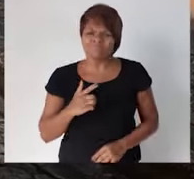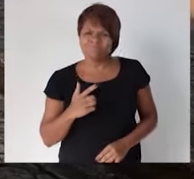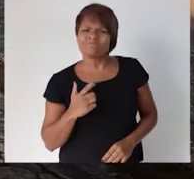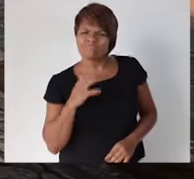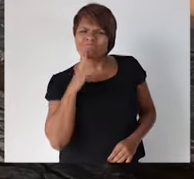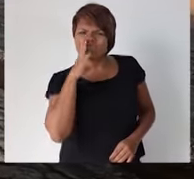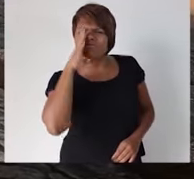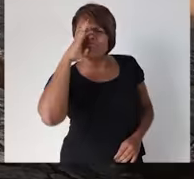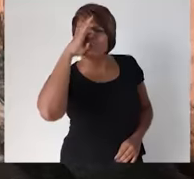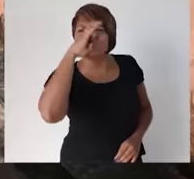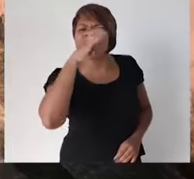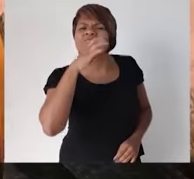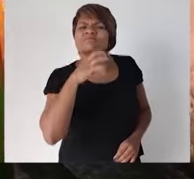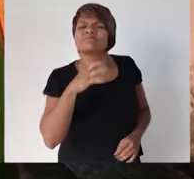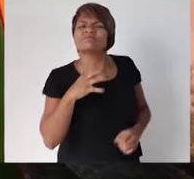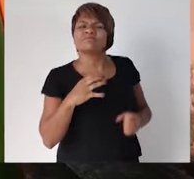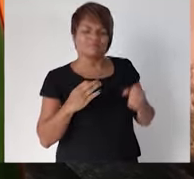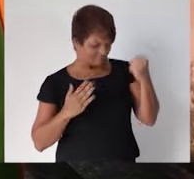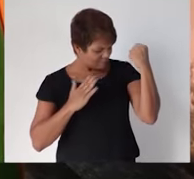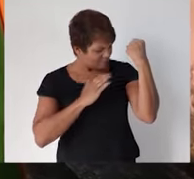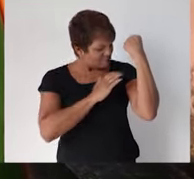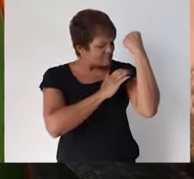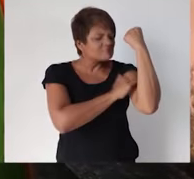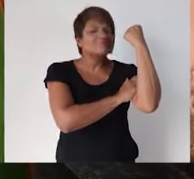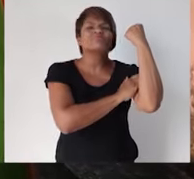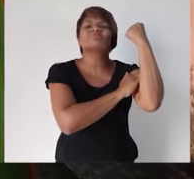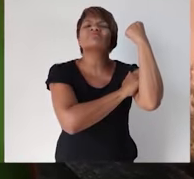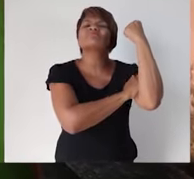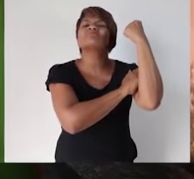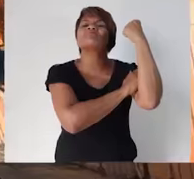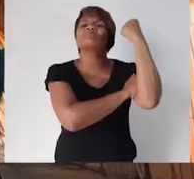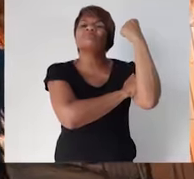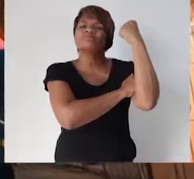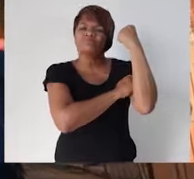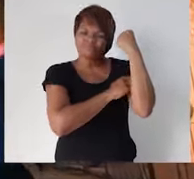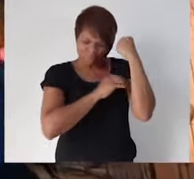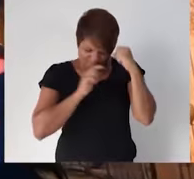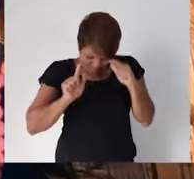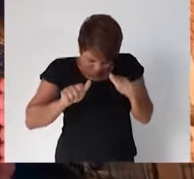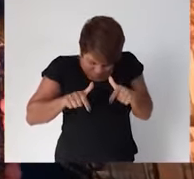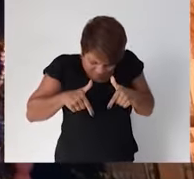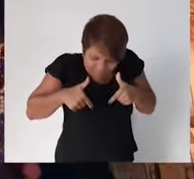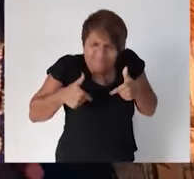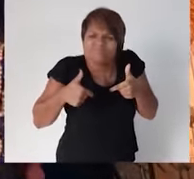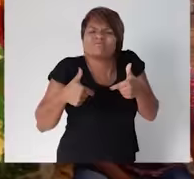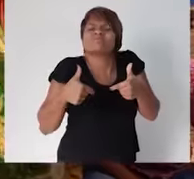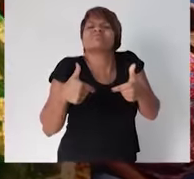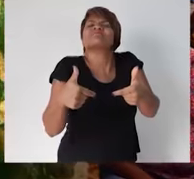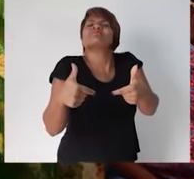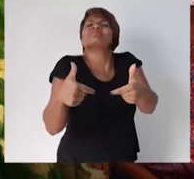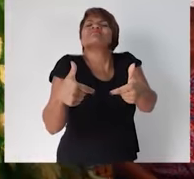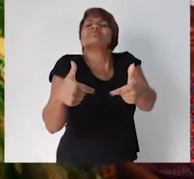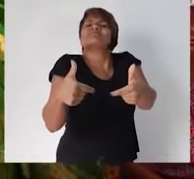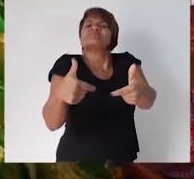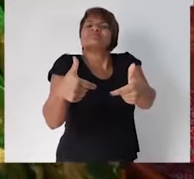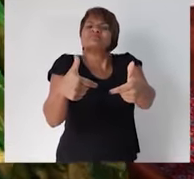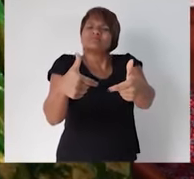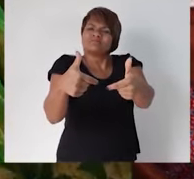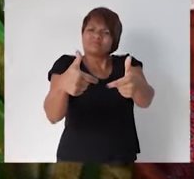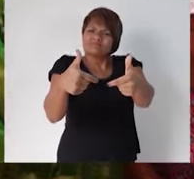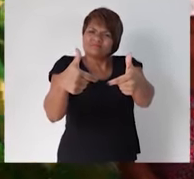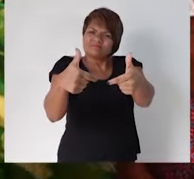teimoso, eu sou valente, eu sou guerreiro, eu sigo em